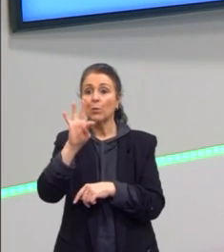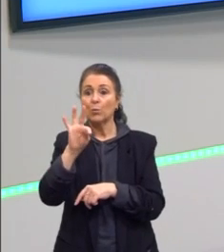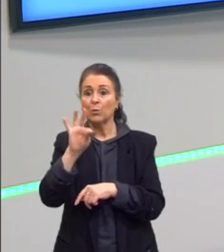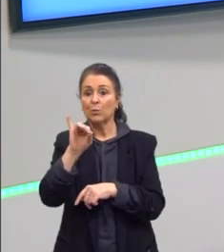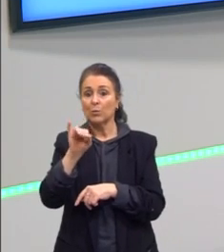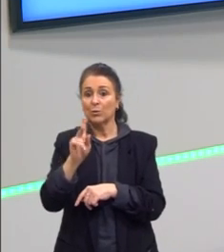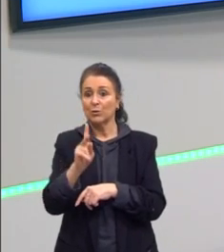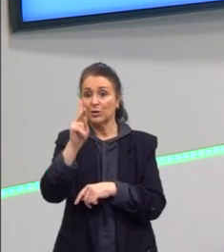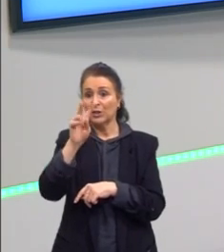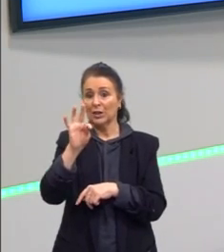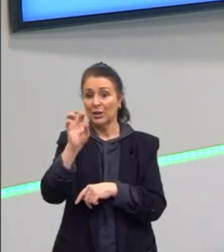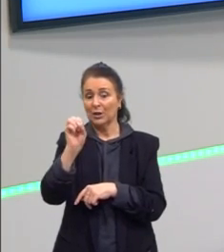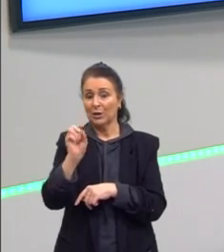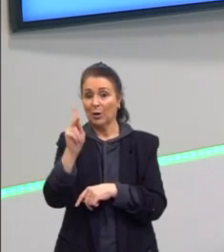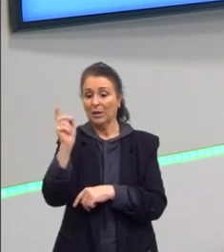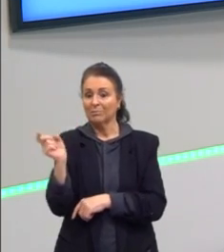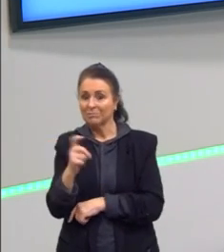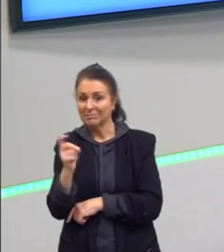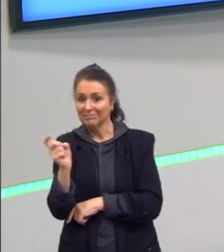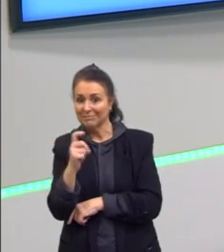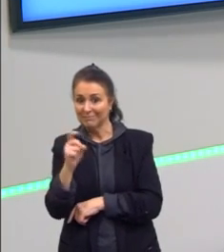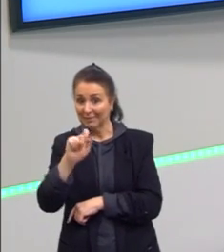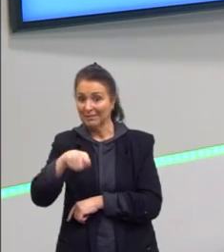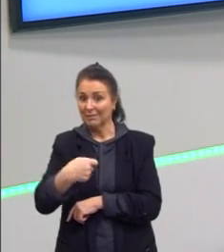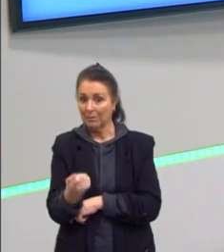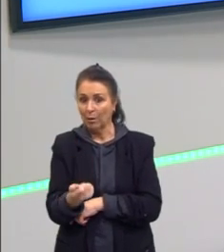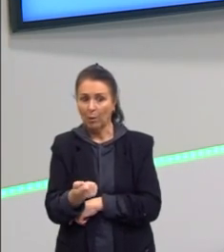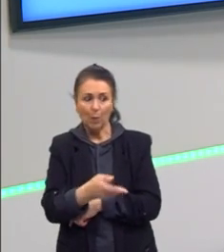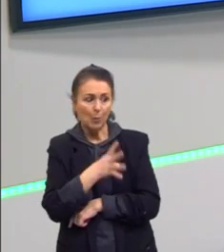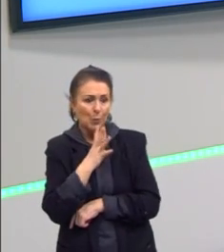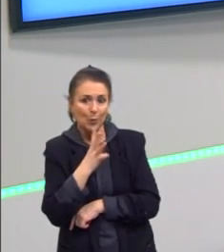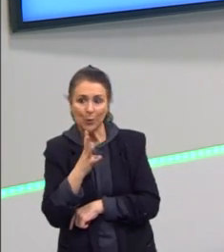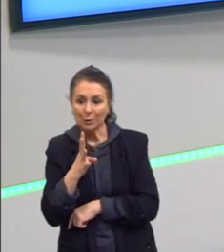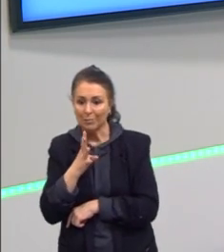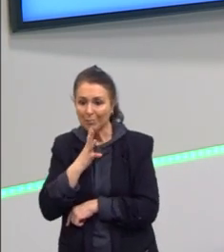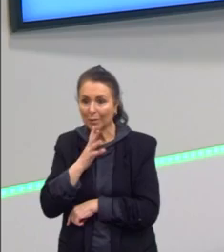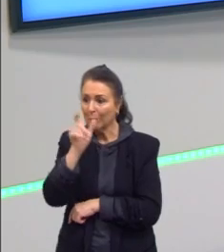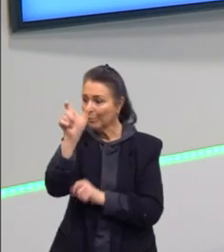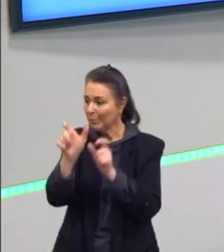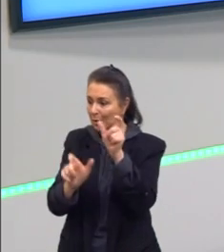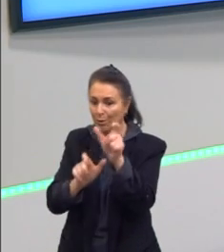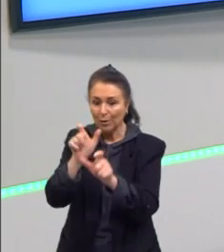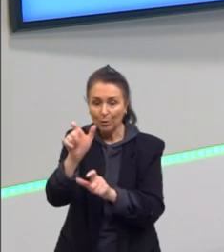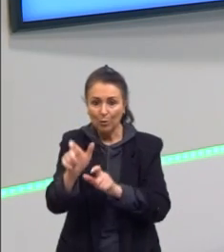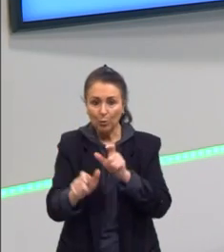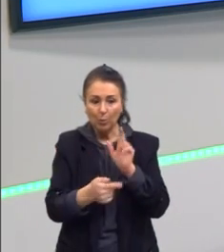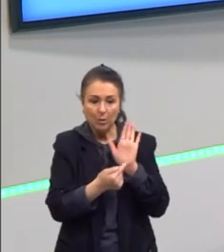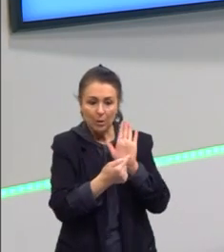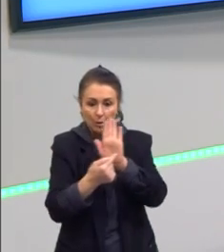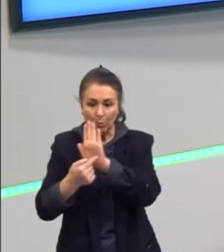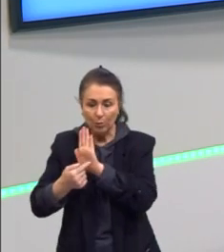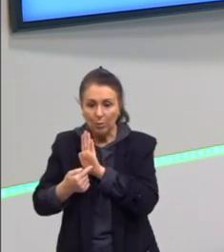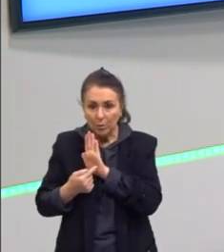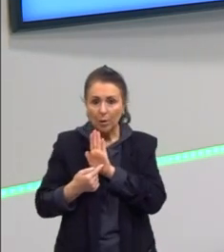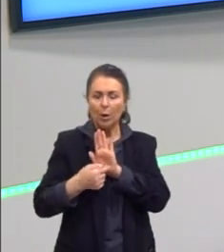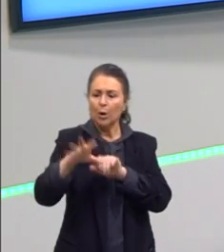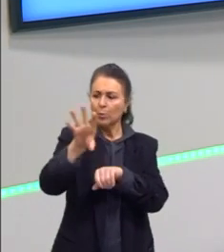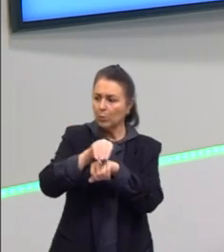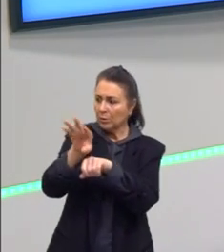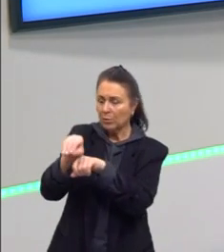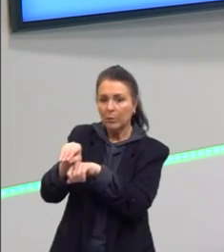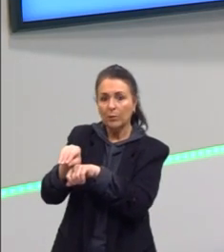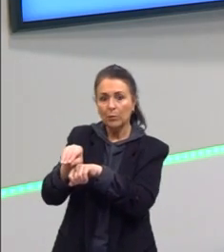para vocês conhecerem aí pessoas bacanas que estão falando, estão trazendo conhecimento e estão aí